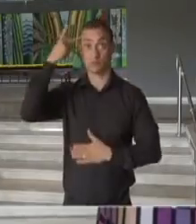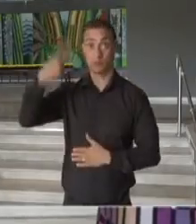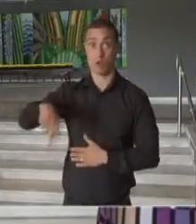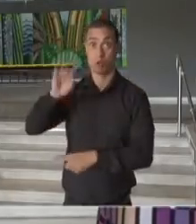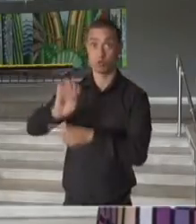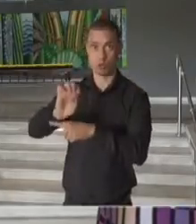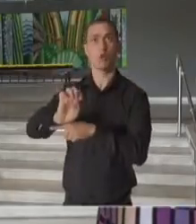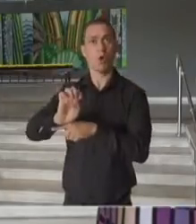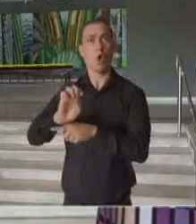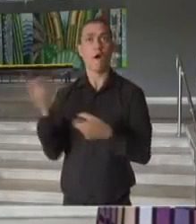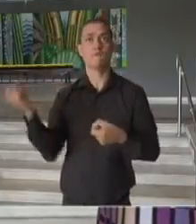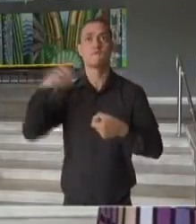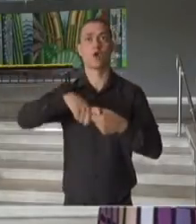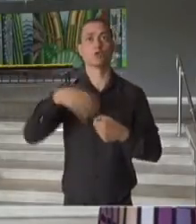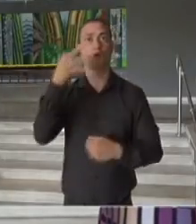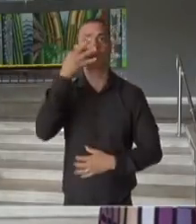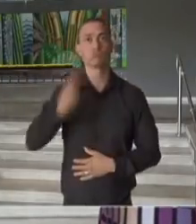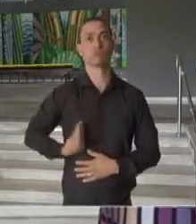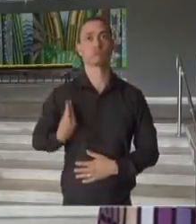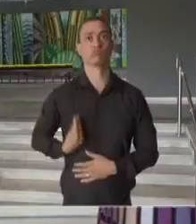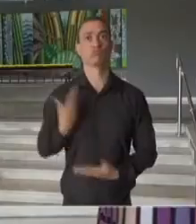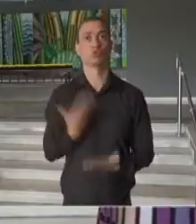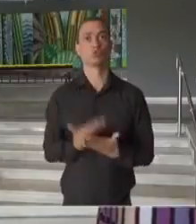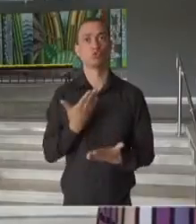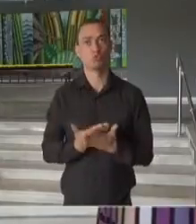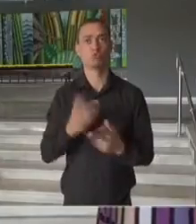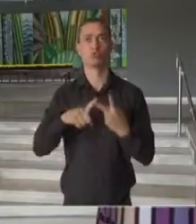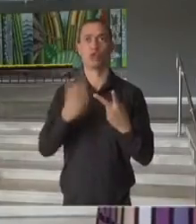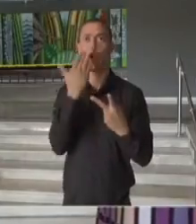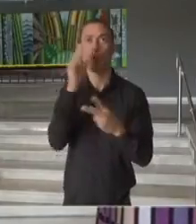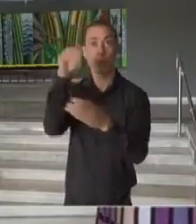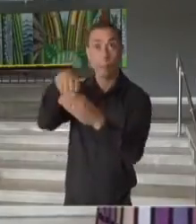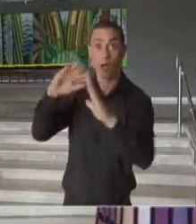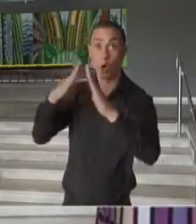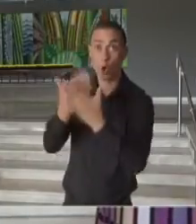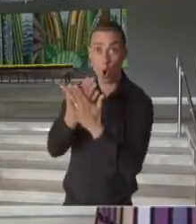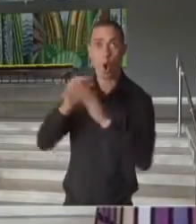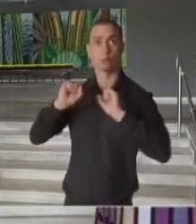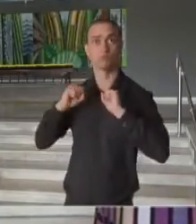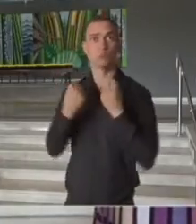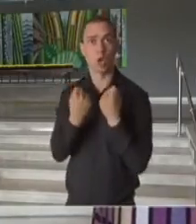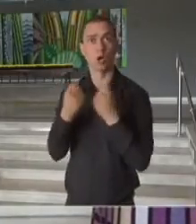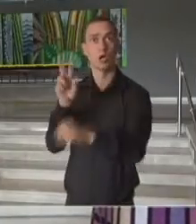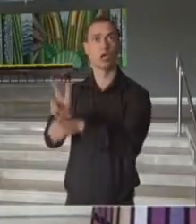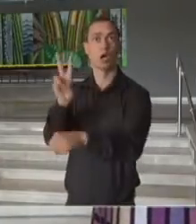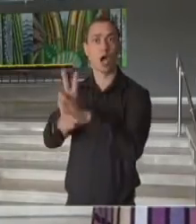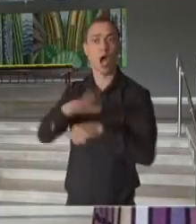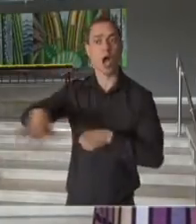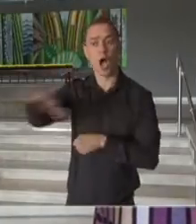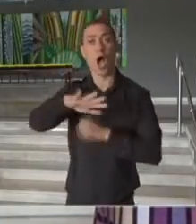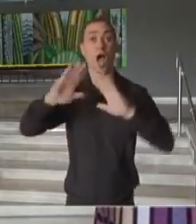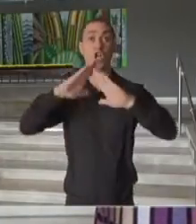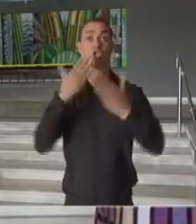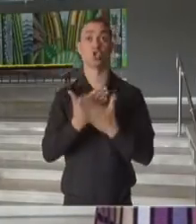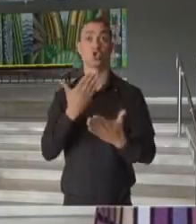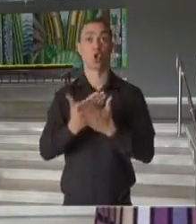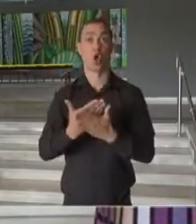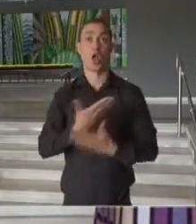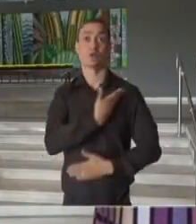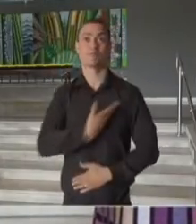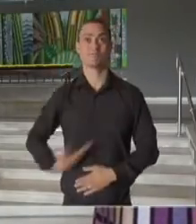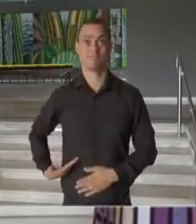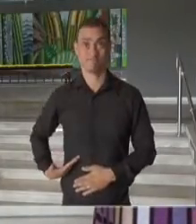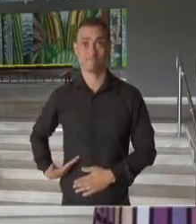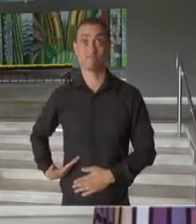voltando a estudar, voltando a se alimentar, voltando a estarem protegidos e amparados pela rede pública de ensino,